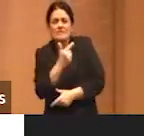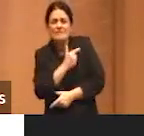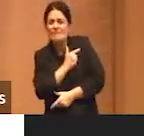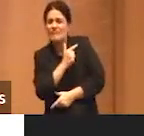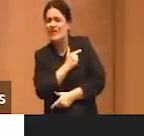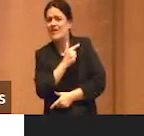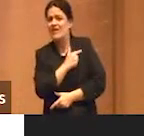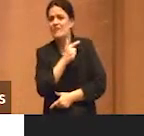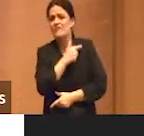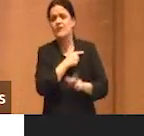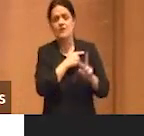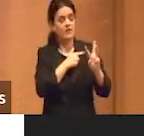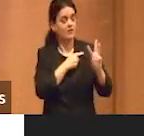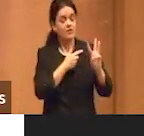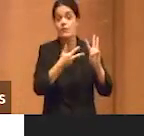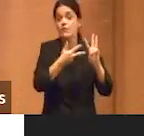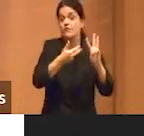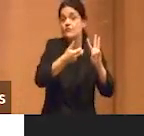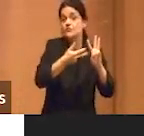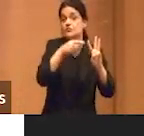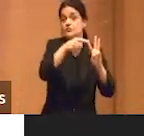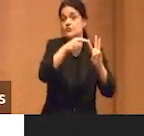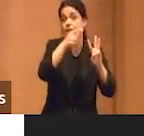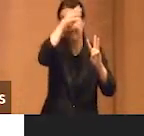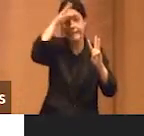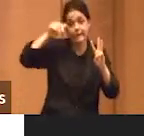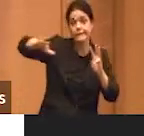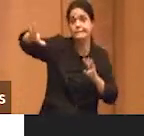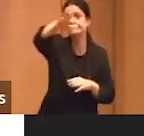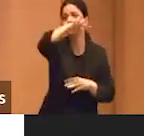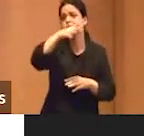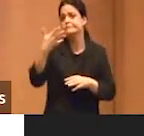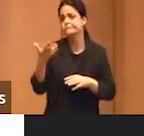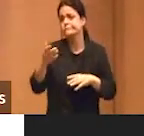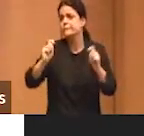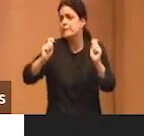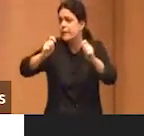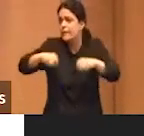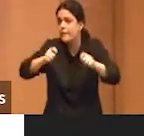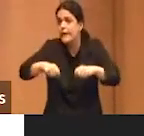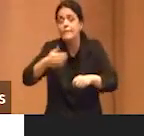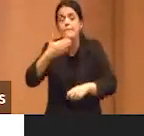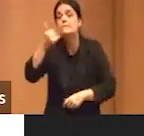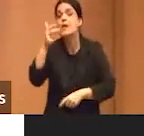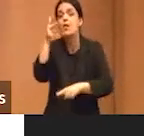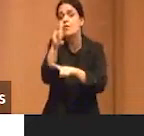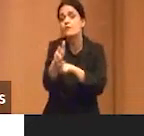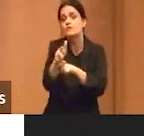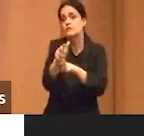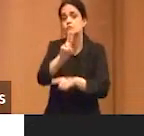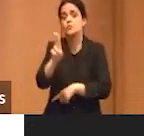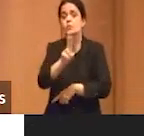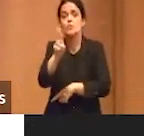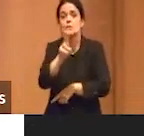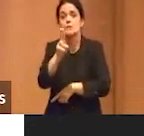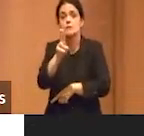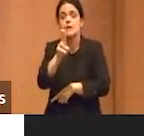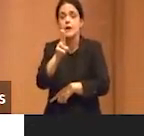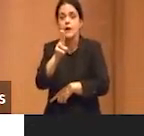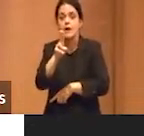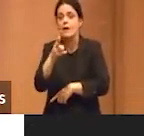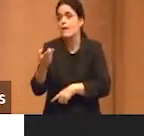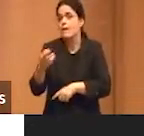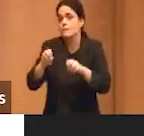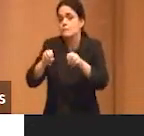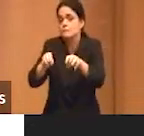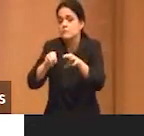na região do Pantanal e eu dizia, pois esse é o melhor vídeo que eu tenho para dar aula, você é maluco, você vai passar isso?